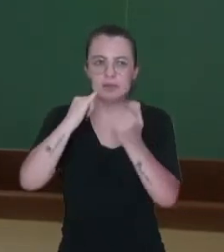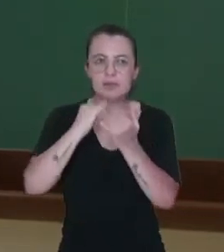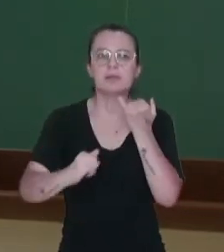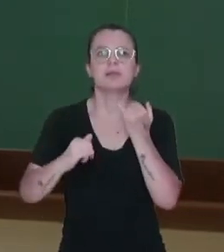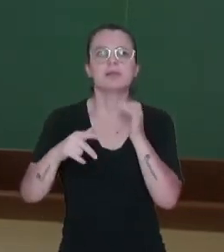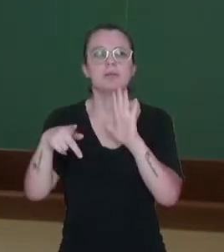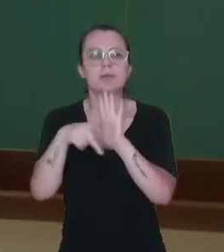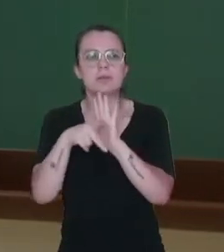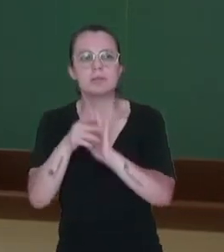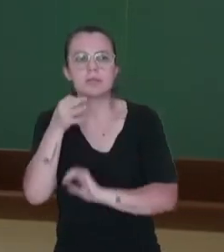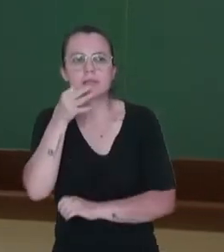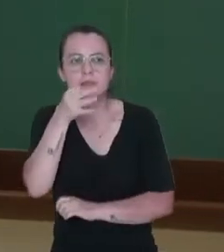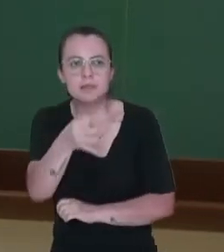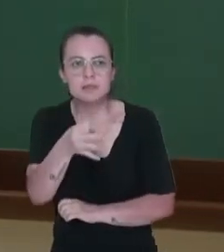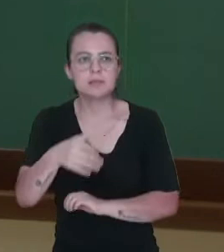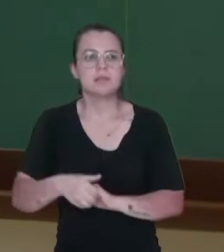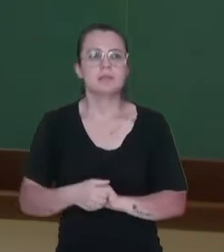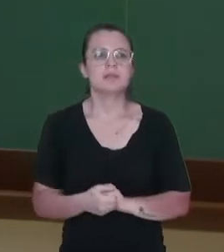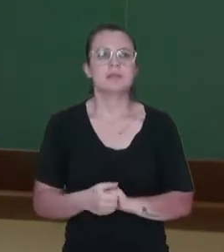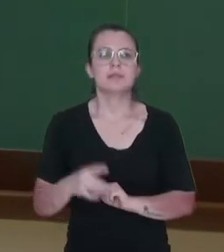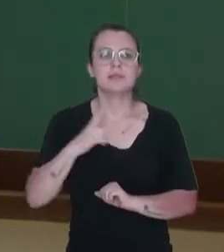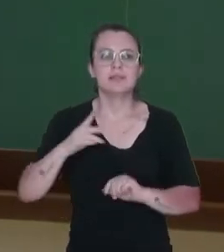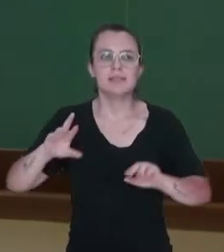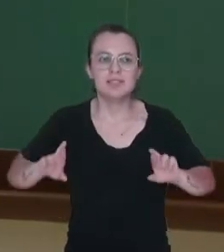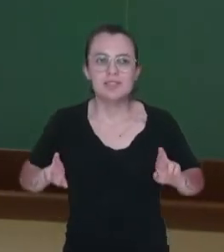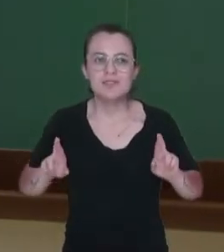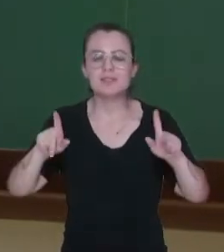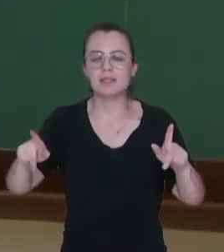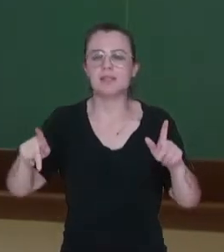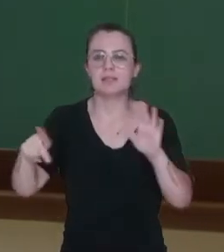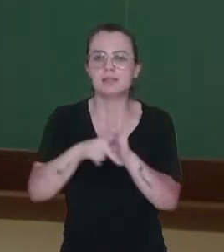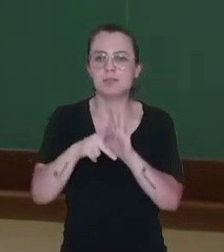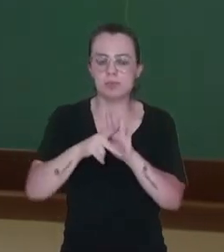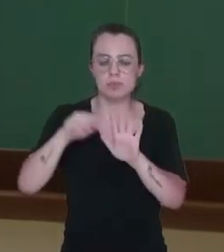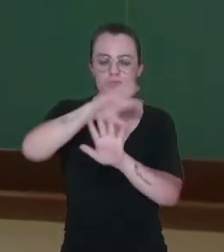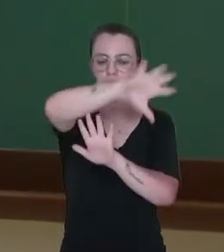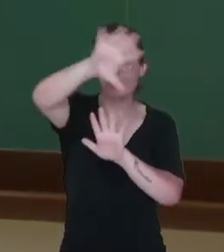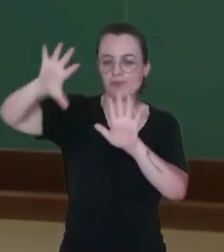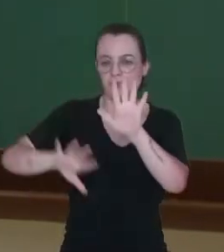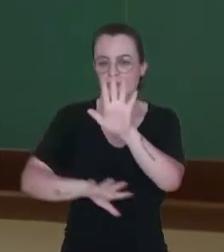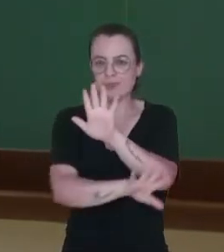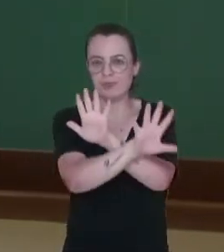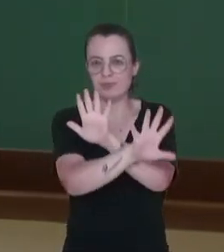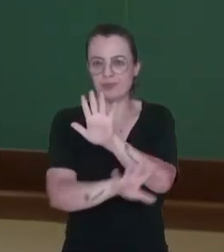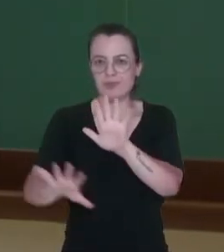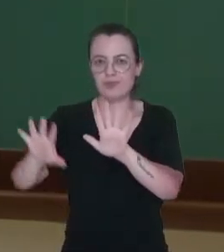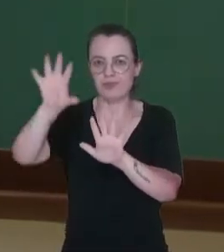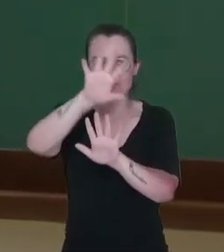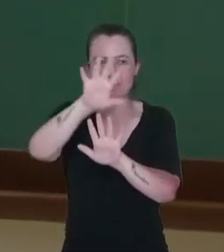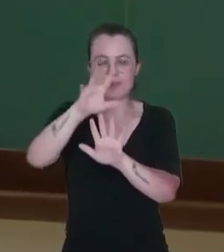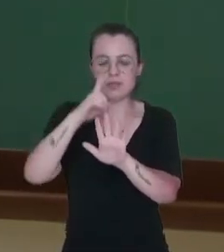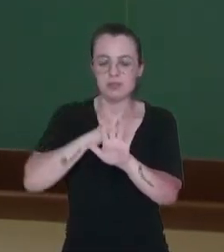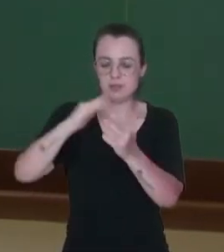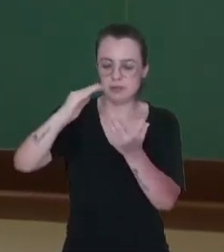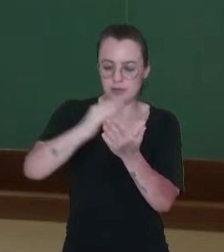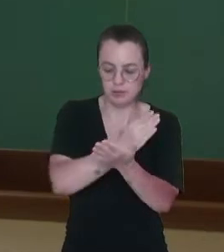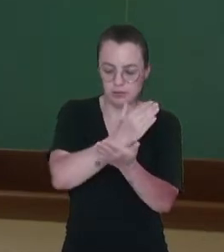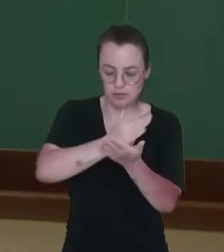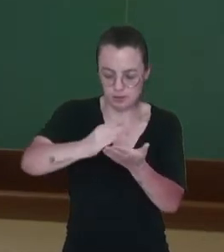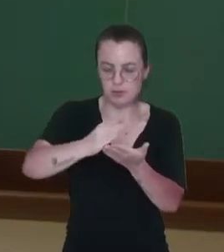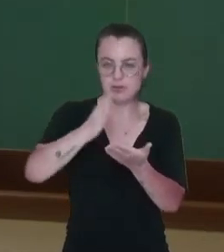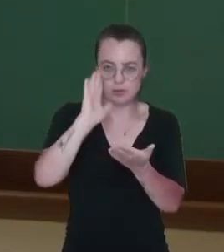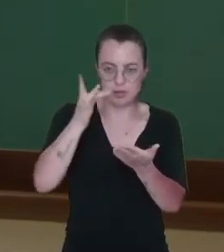critérios, né? E que é diferente do seu entorno. Então quando eu divido o espaço